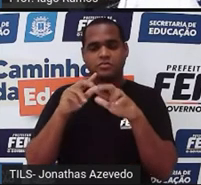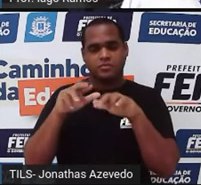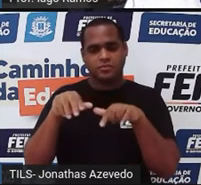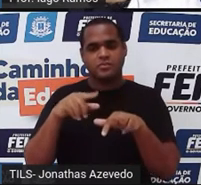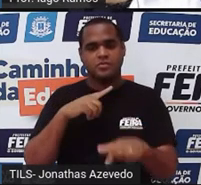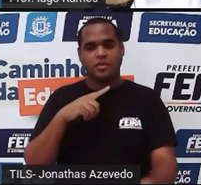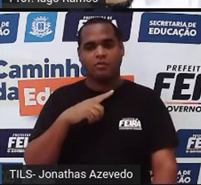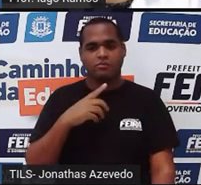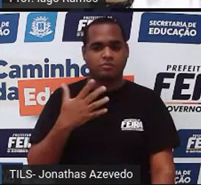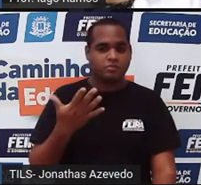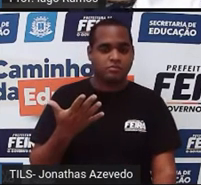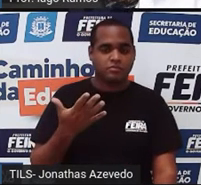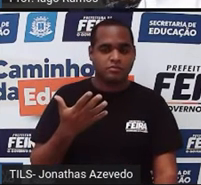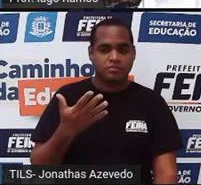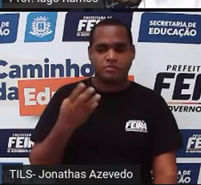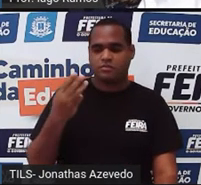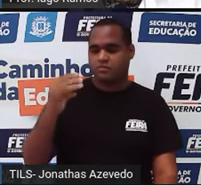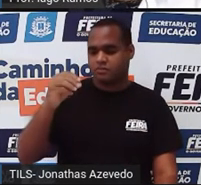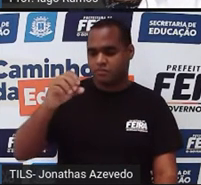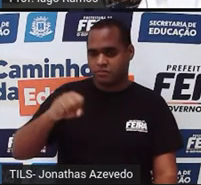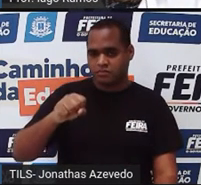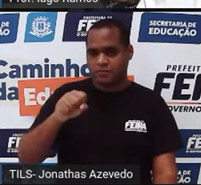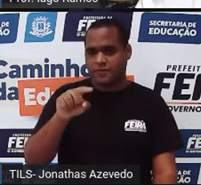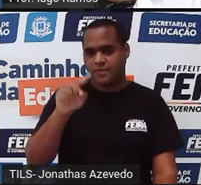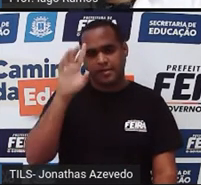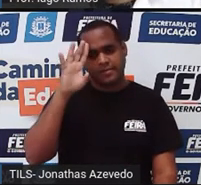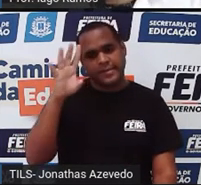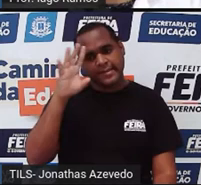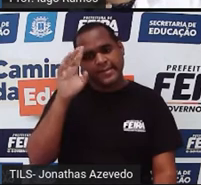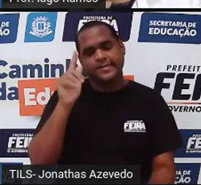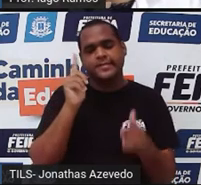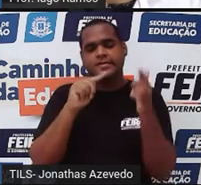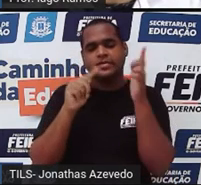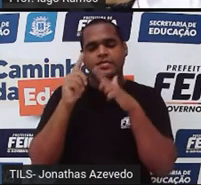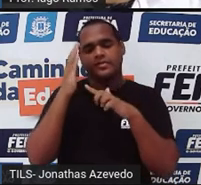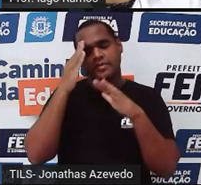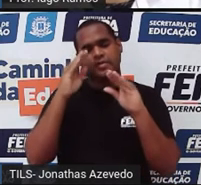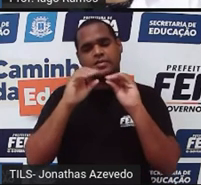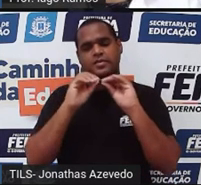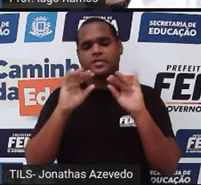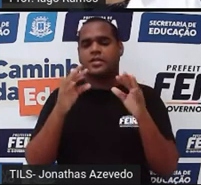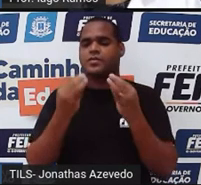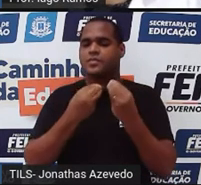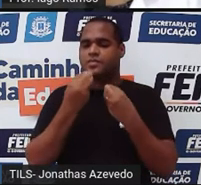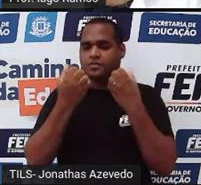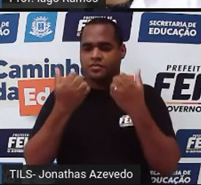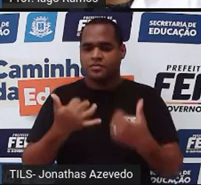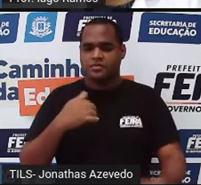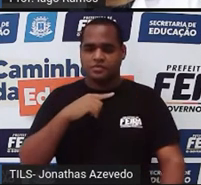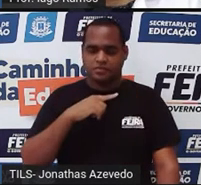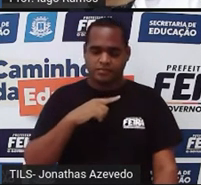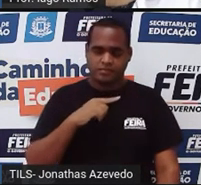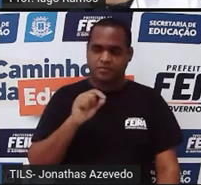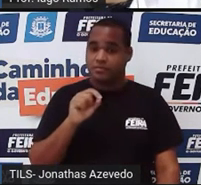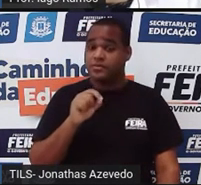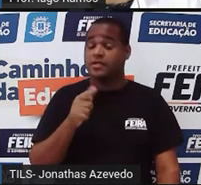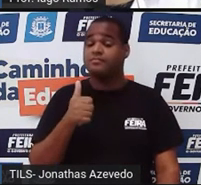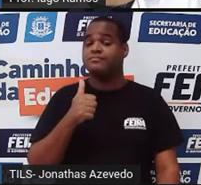verde número 4. 30 segundos para você pensar o quanto você conseguiu entender até esse momento da aula, certo?